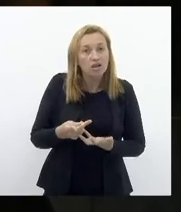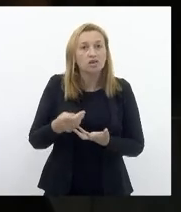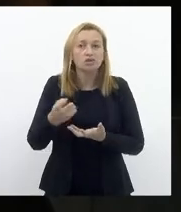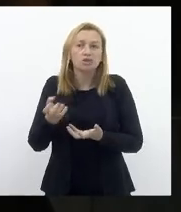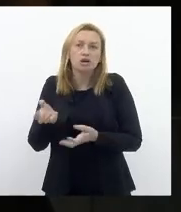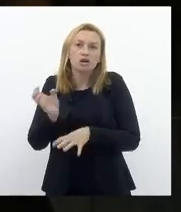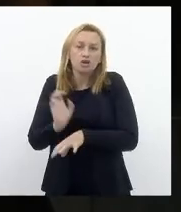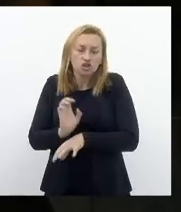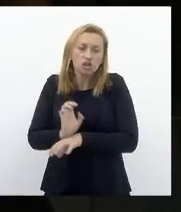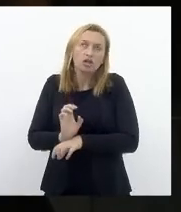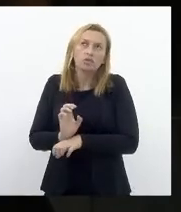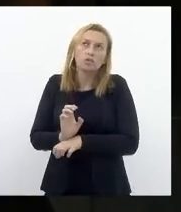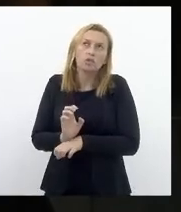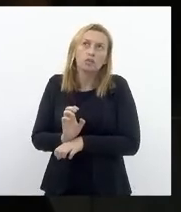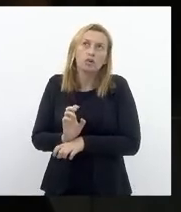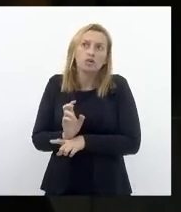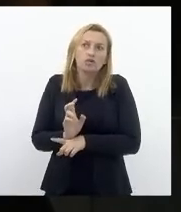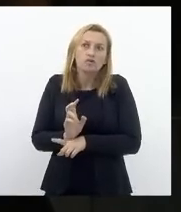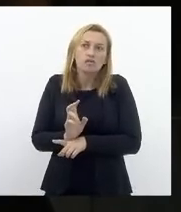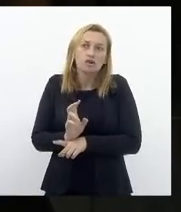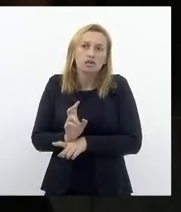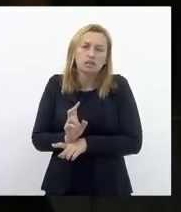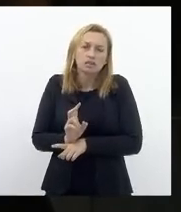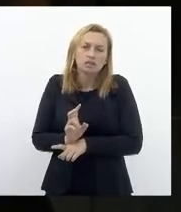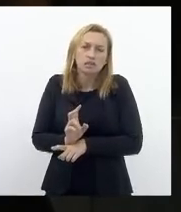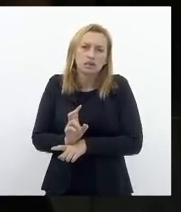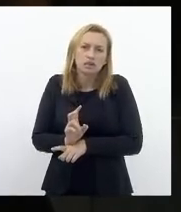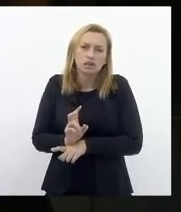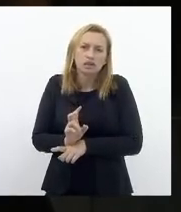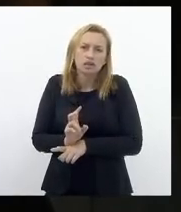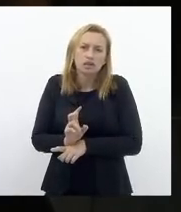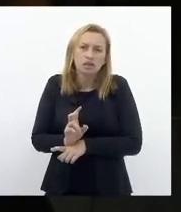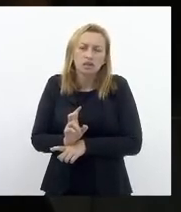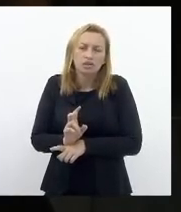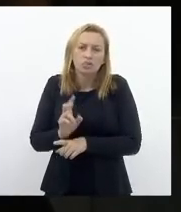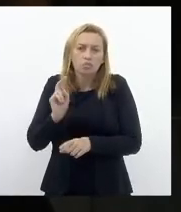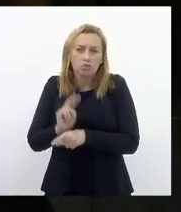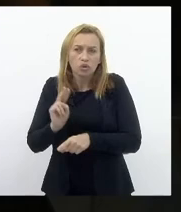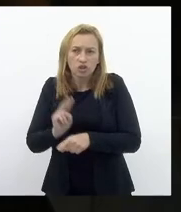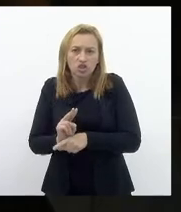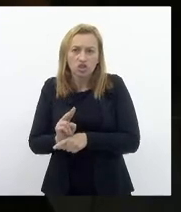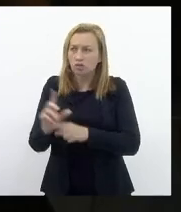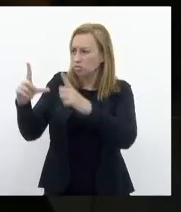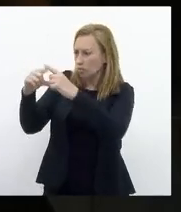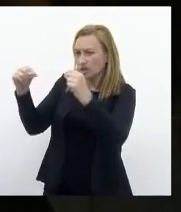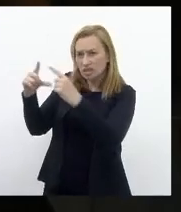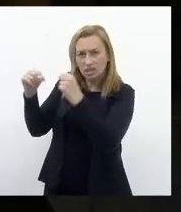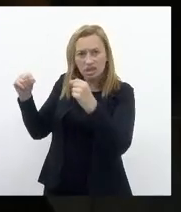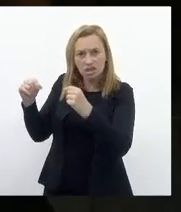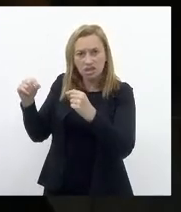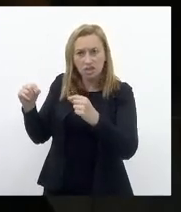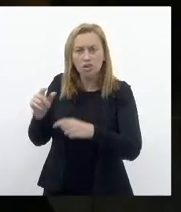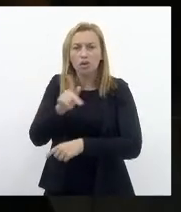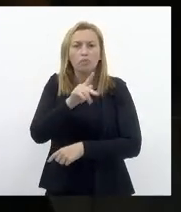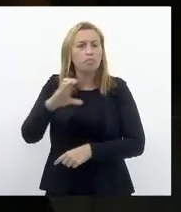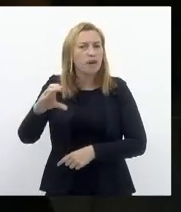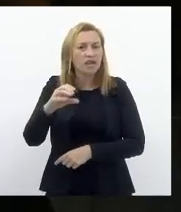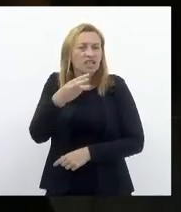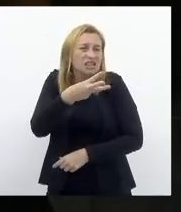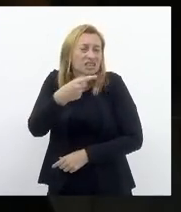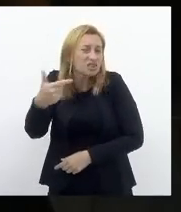Que vem sendo Defendida Por Brasília O que é a PEC 32?